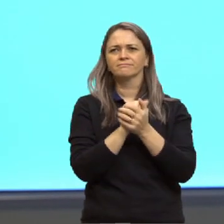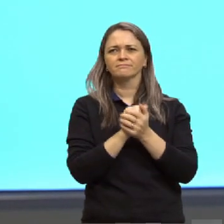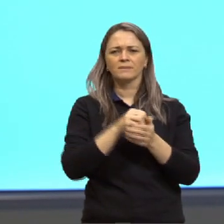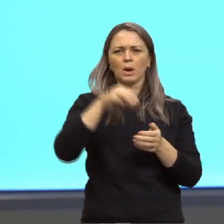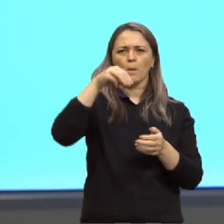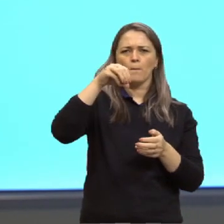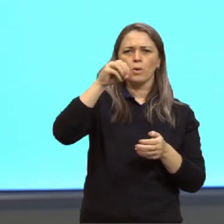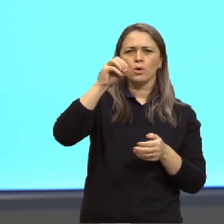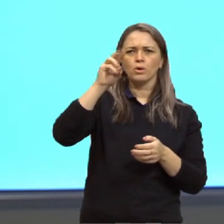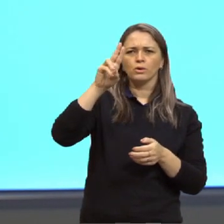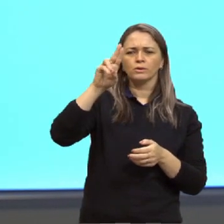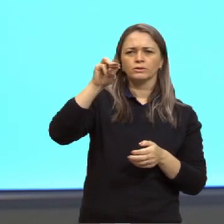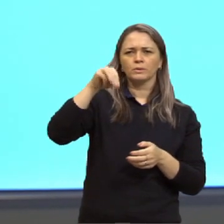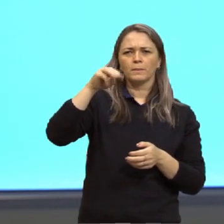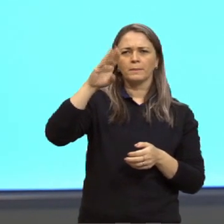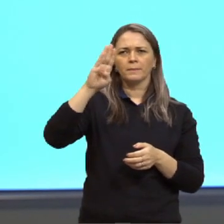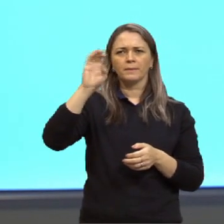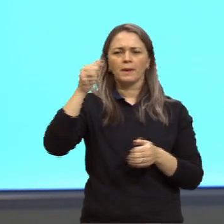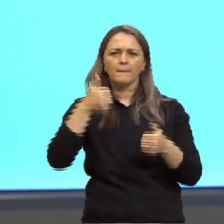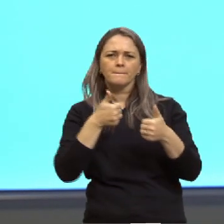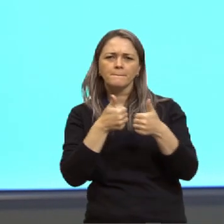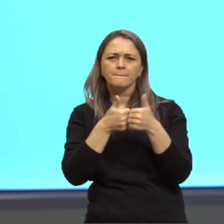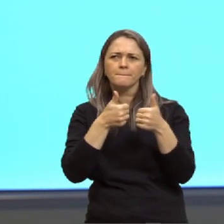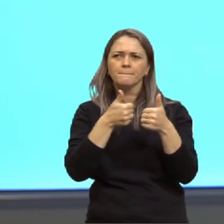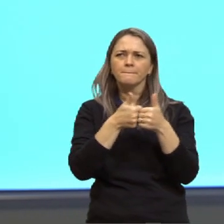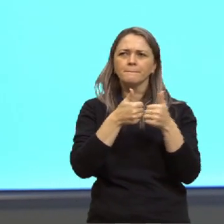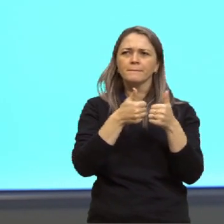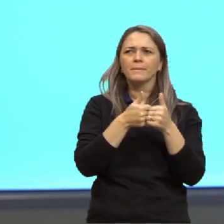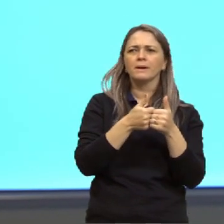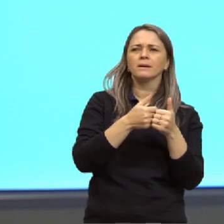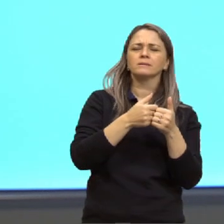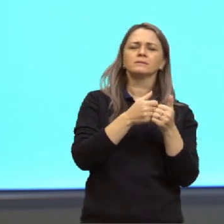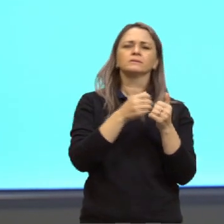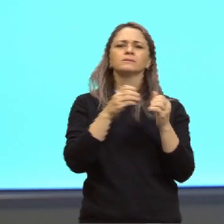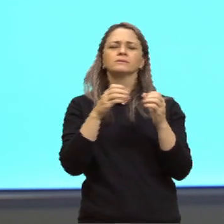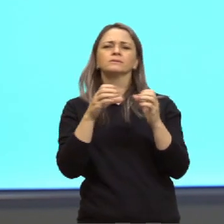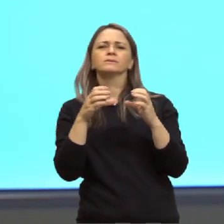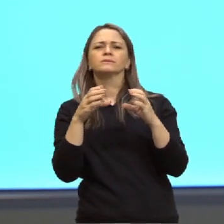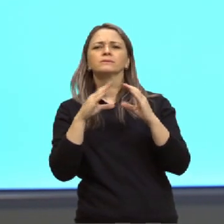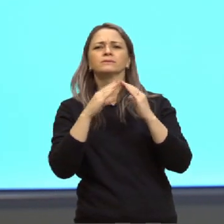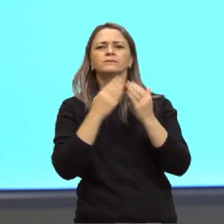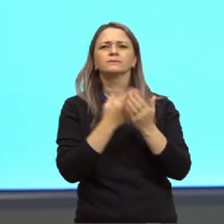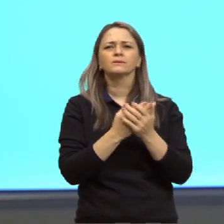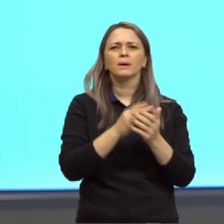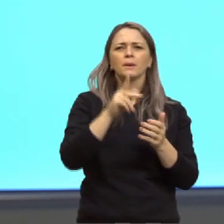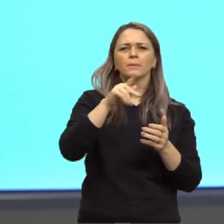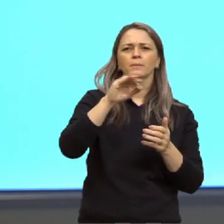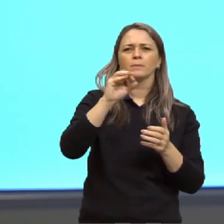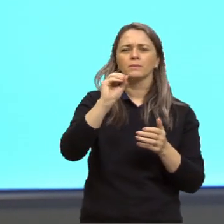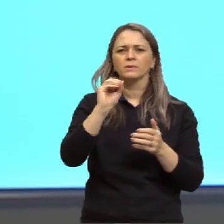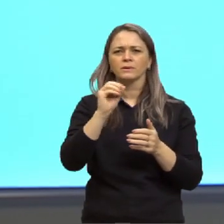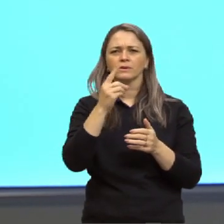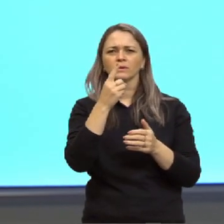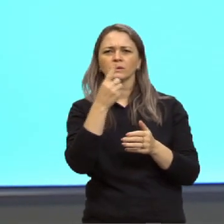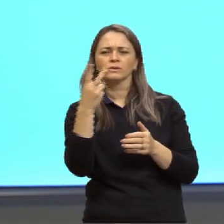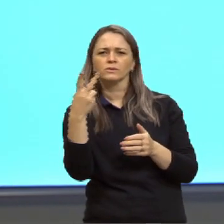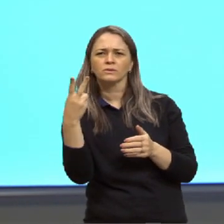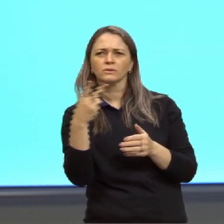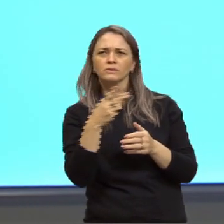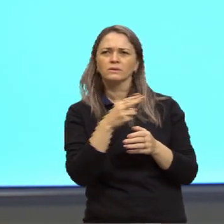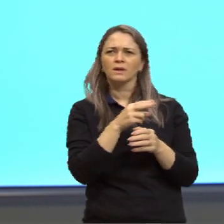Morumbi. Próxima ao Colégio Pio XII. Linda residência, rodeada por